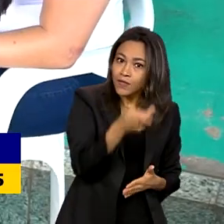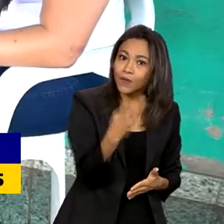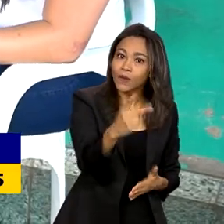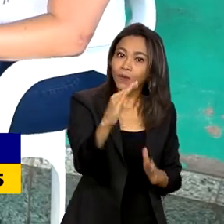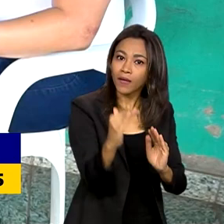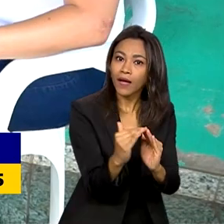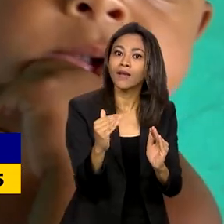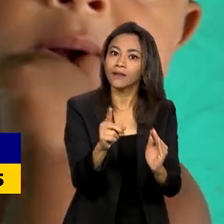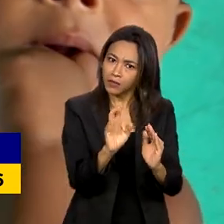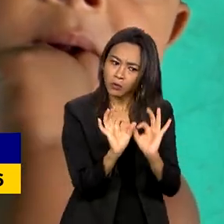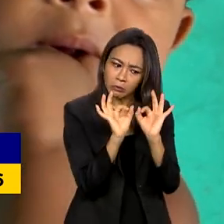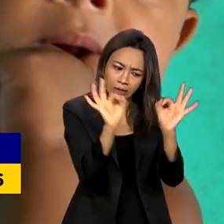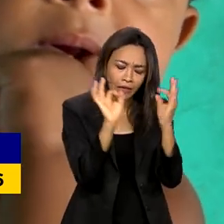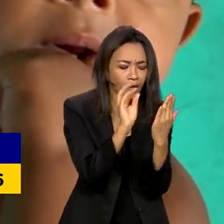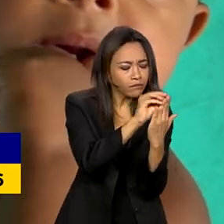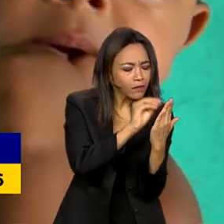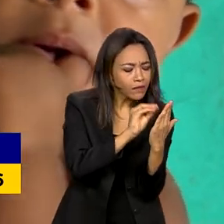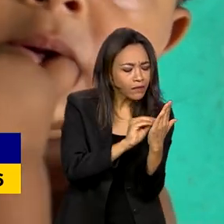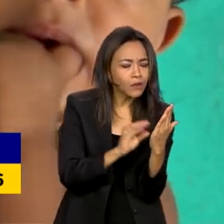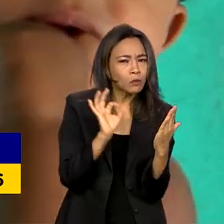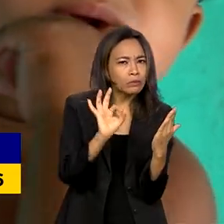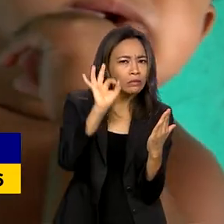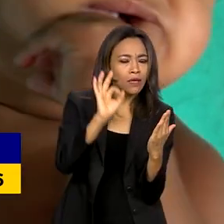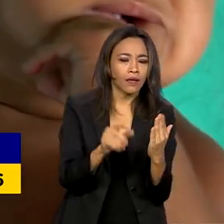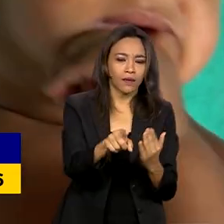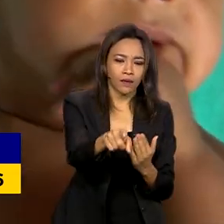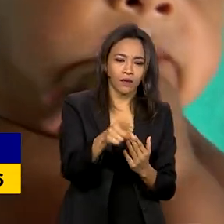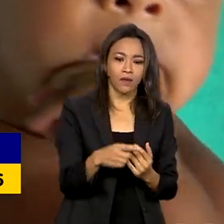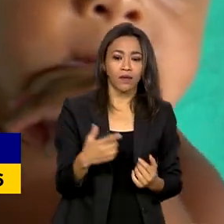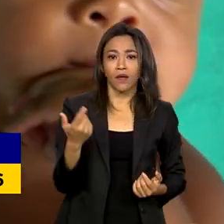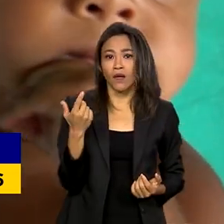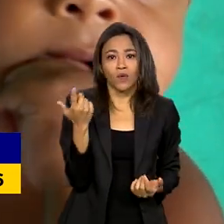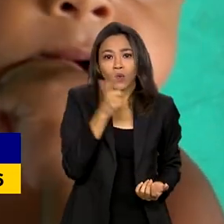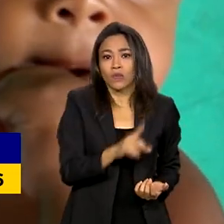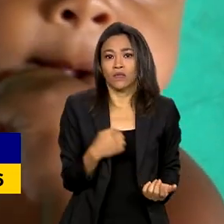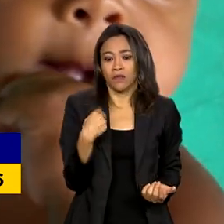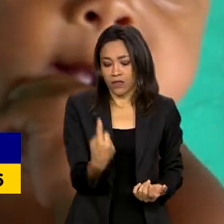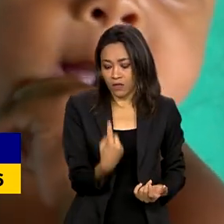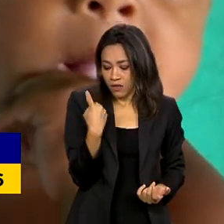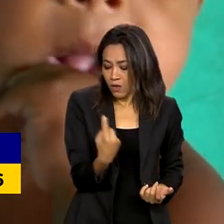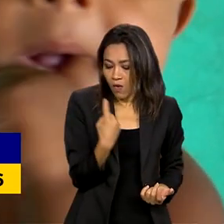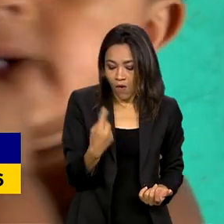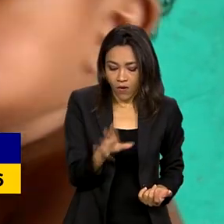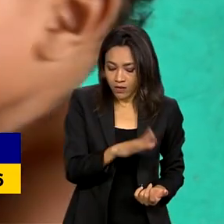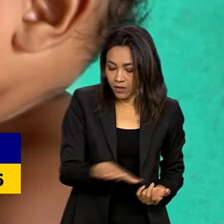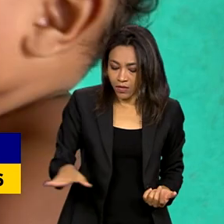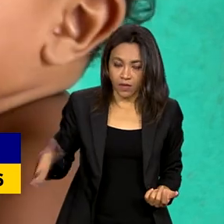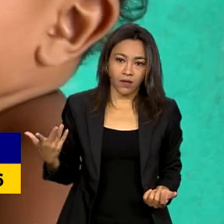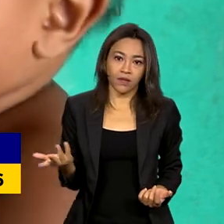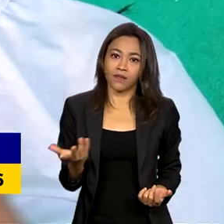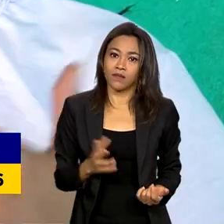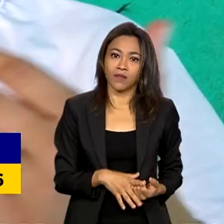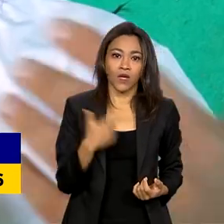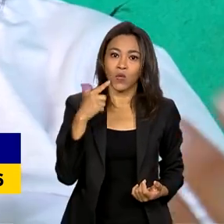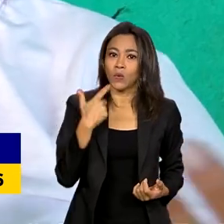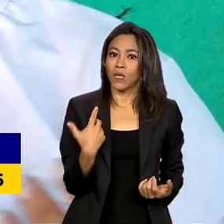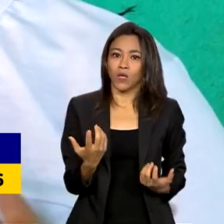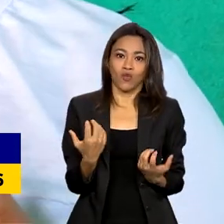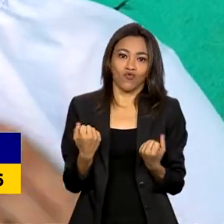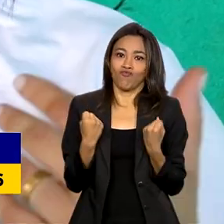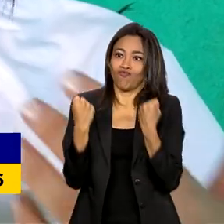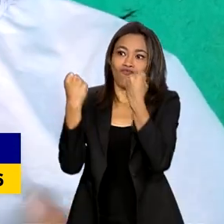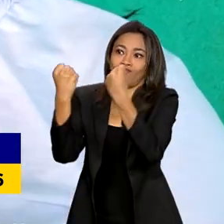o cadastro em dia. Não tem como deixar as crianças só, né? Aí fica melhor e não tem transporte. Fazer